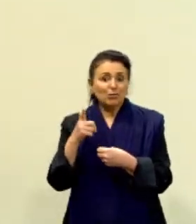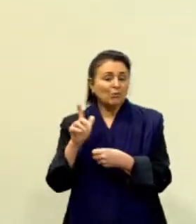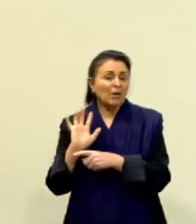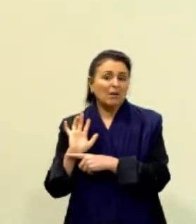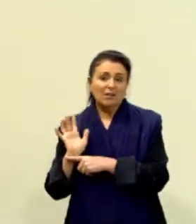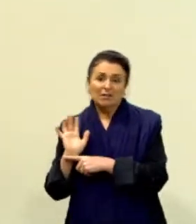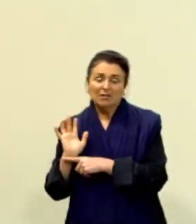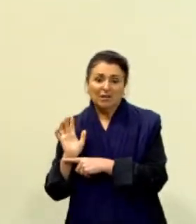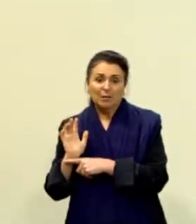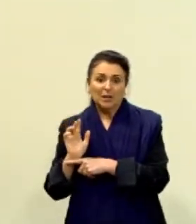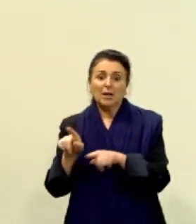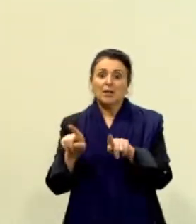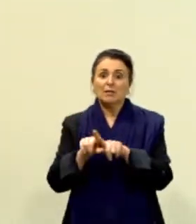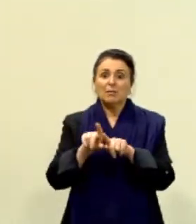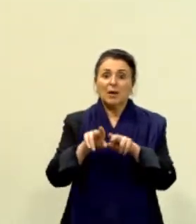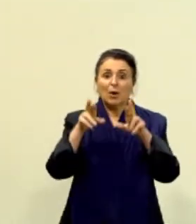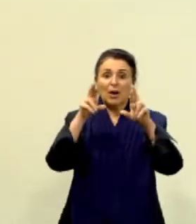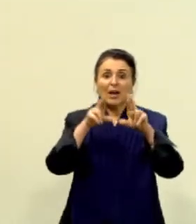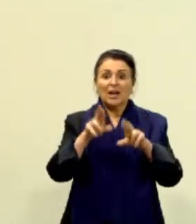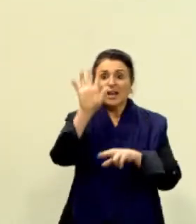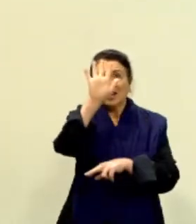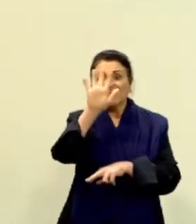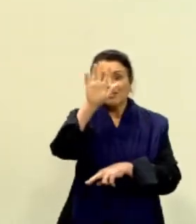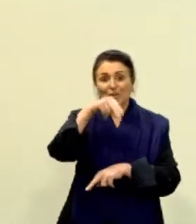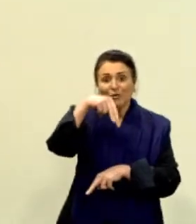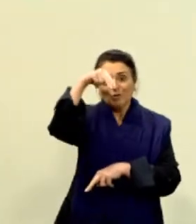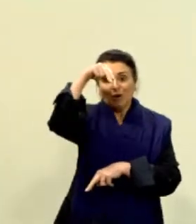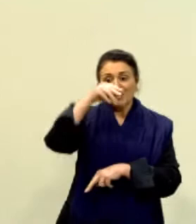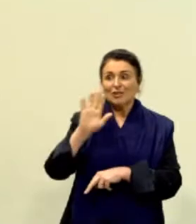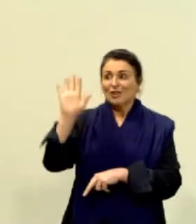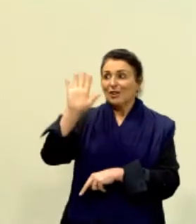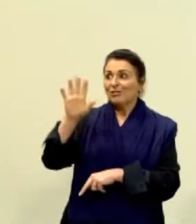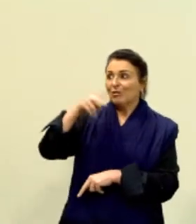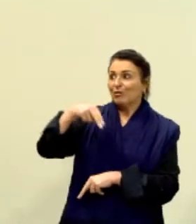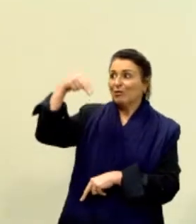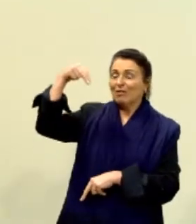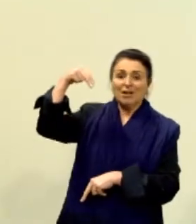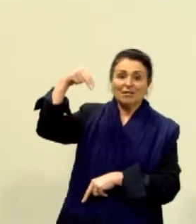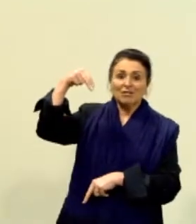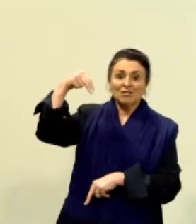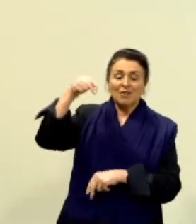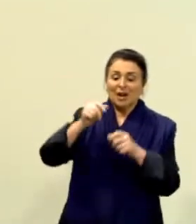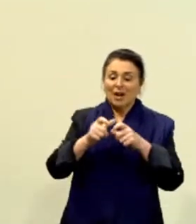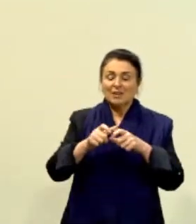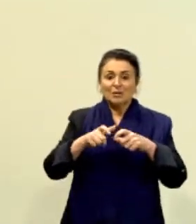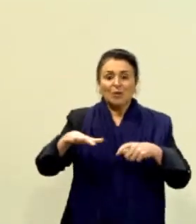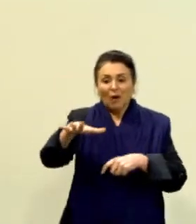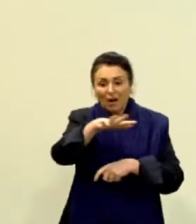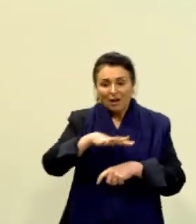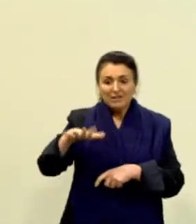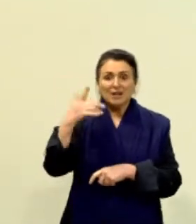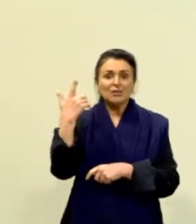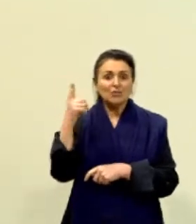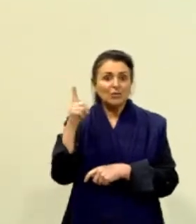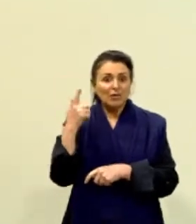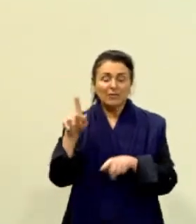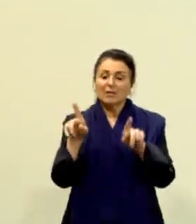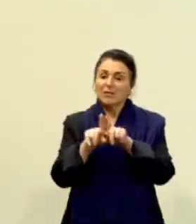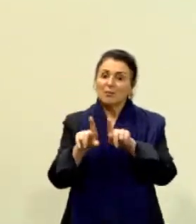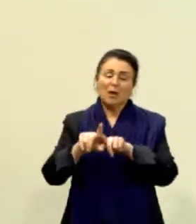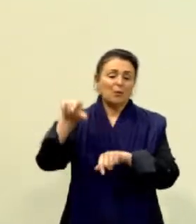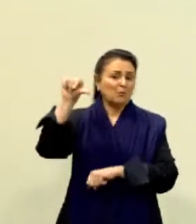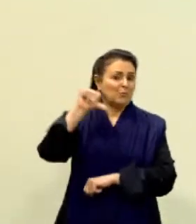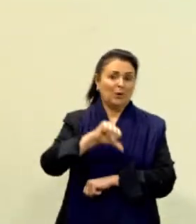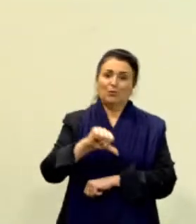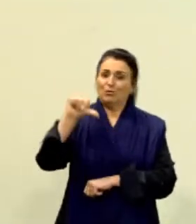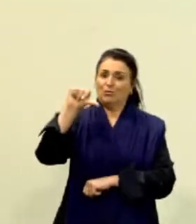como em várias outras questões, são as áreas geográficas mais prejudicadas nessa exclusão. Cara,